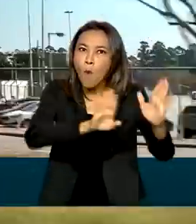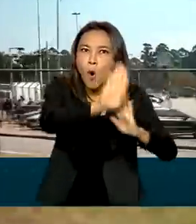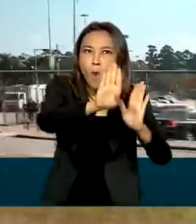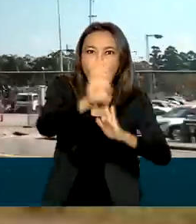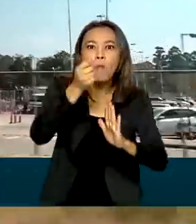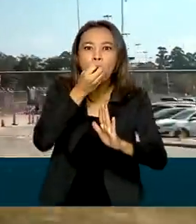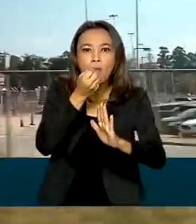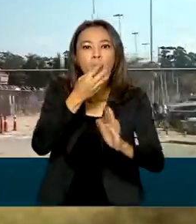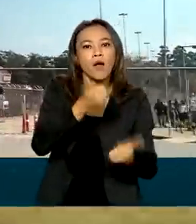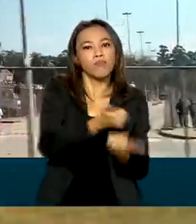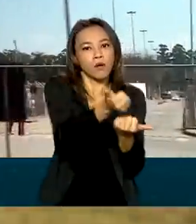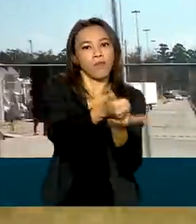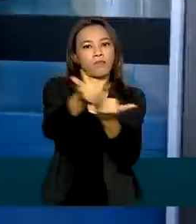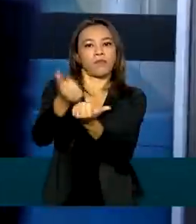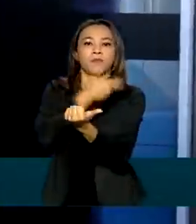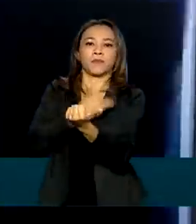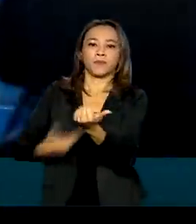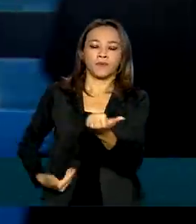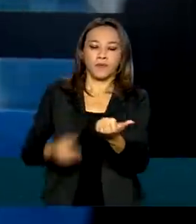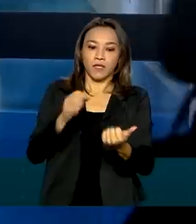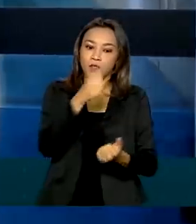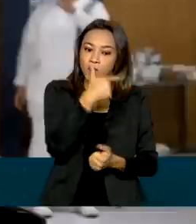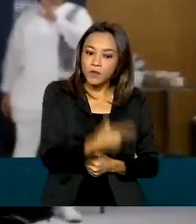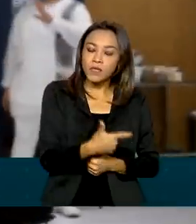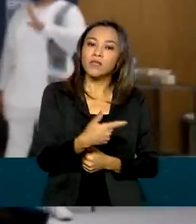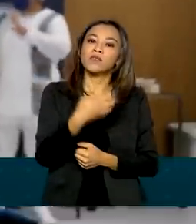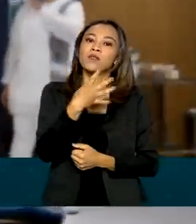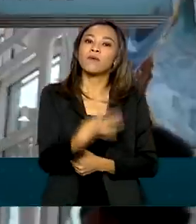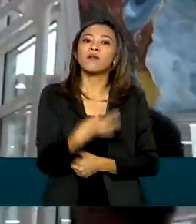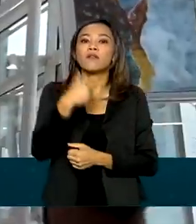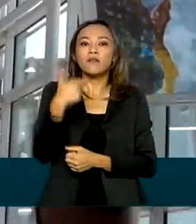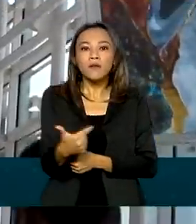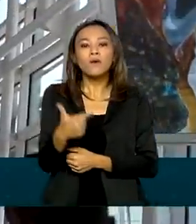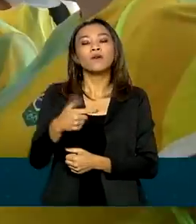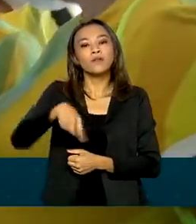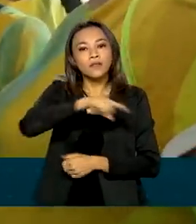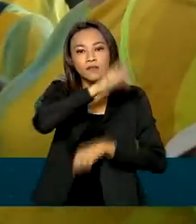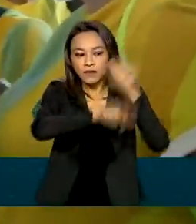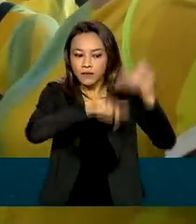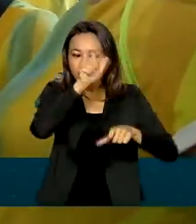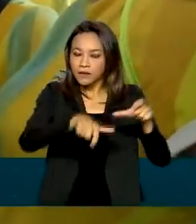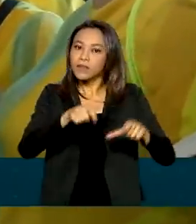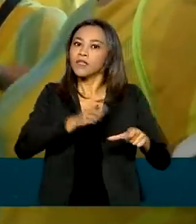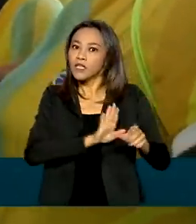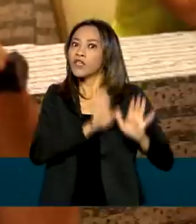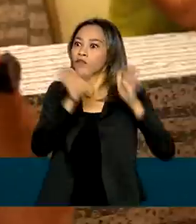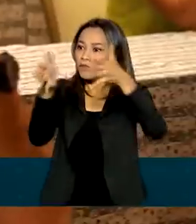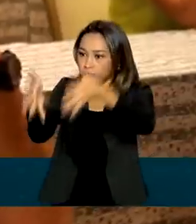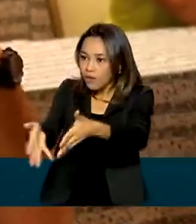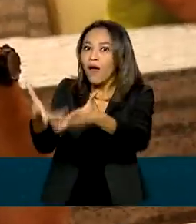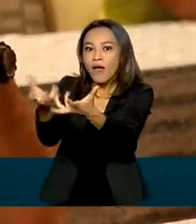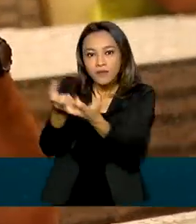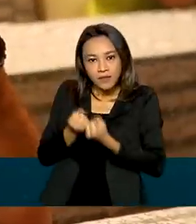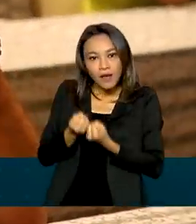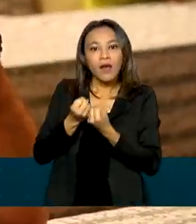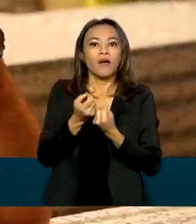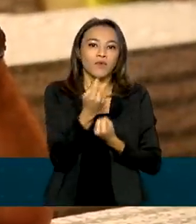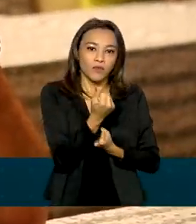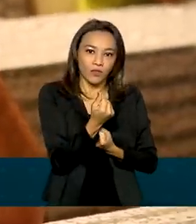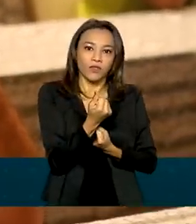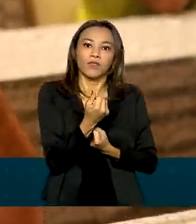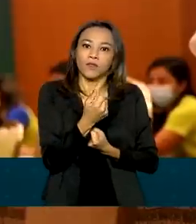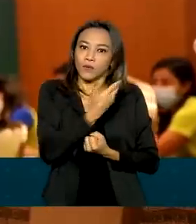país. 242 atletas brasileiros que estão em Tóquio recebem o Bolsa Atleta. Os recursos